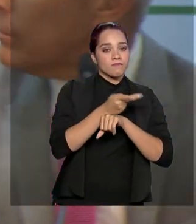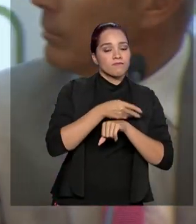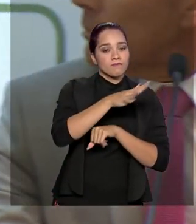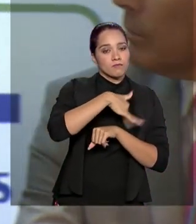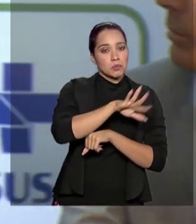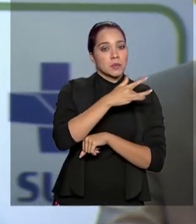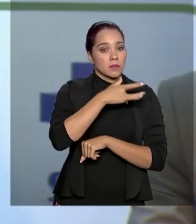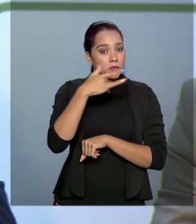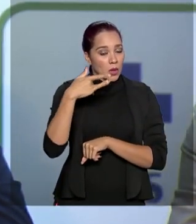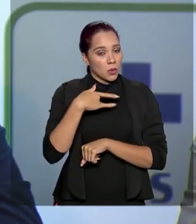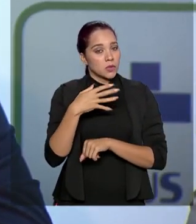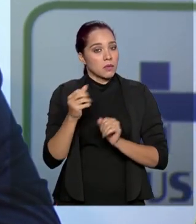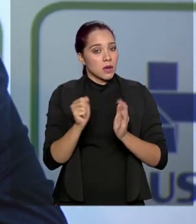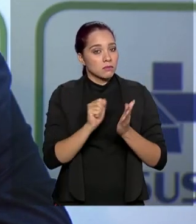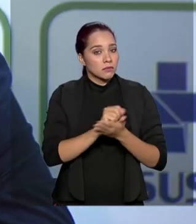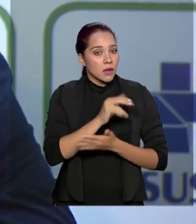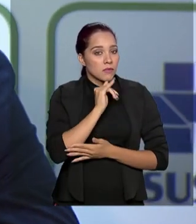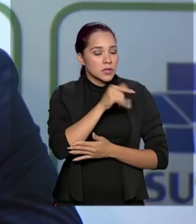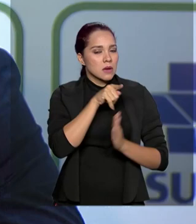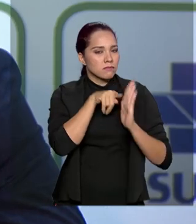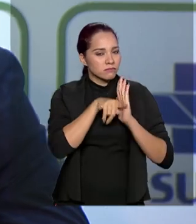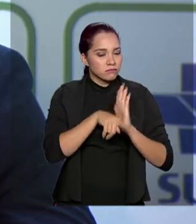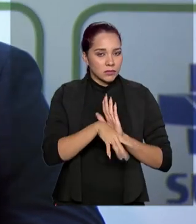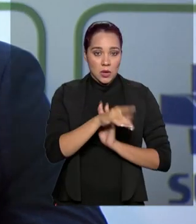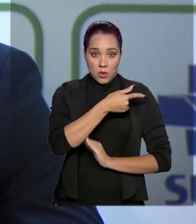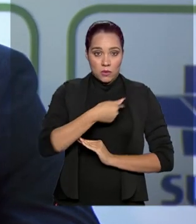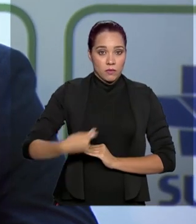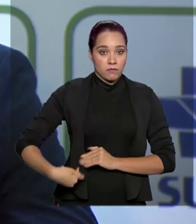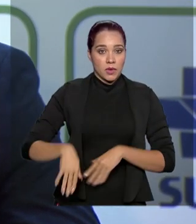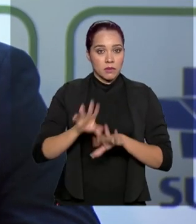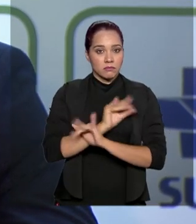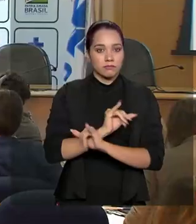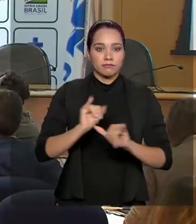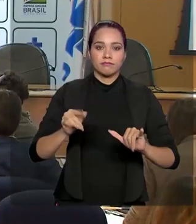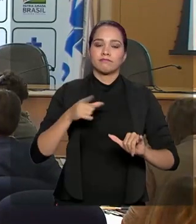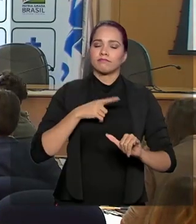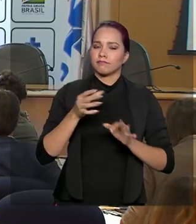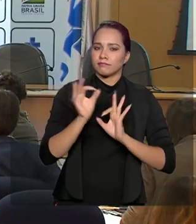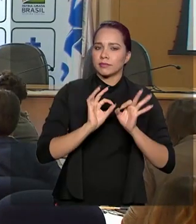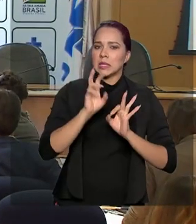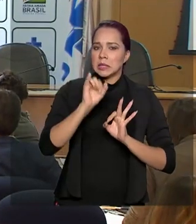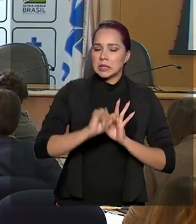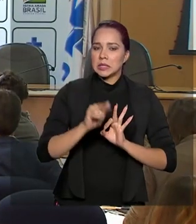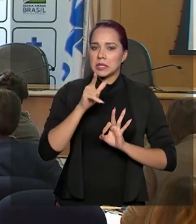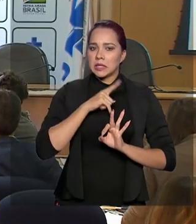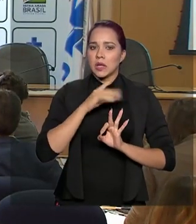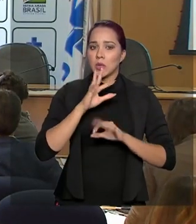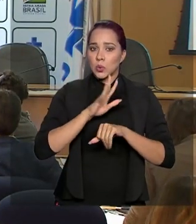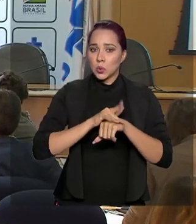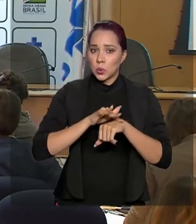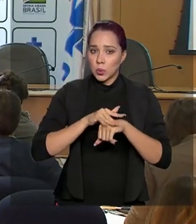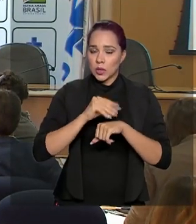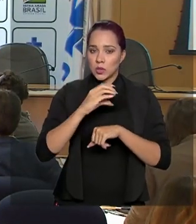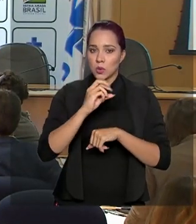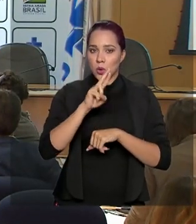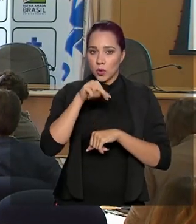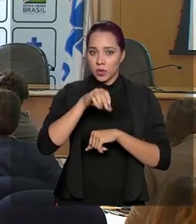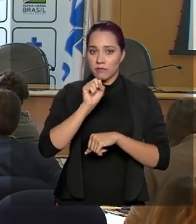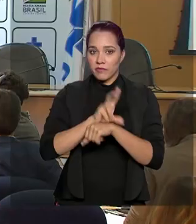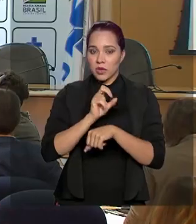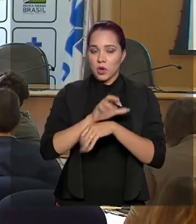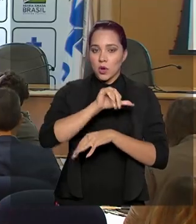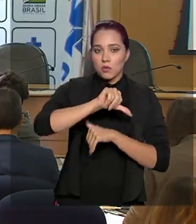saúde para serem notificados. O governo afirma que está preparado se a definição da transmissão do coronavírus for